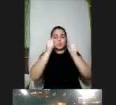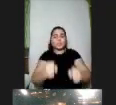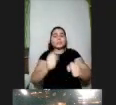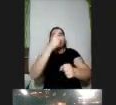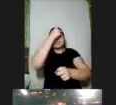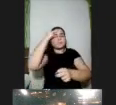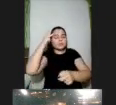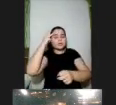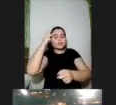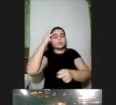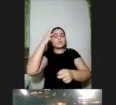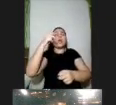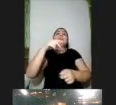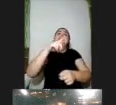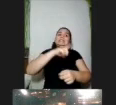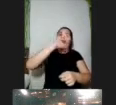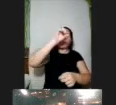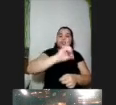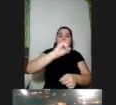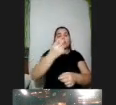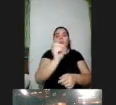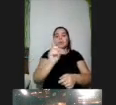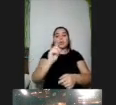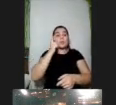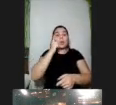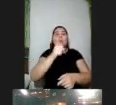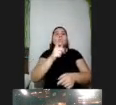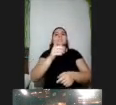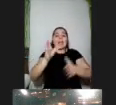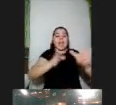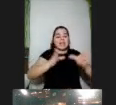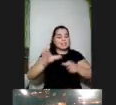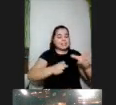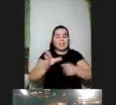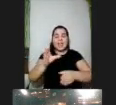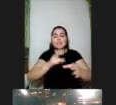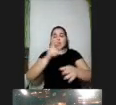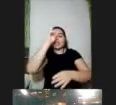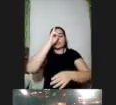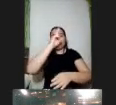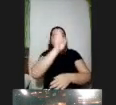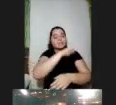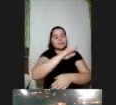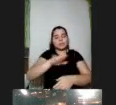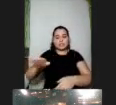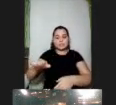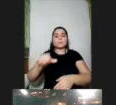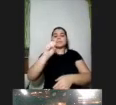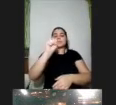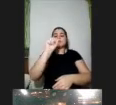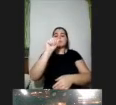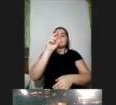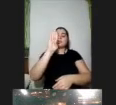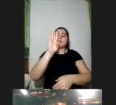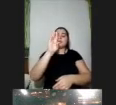com e sem deficiência de terem acesso aos contos clássicos infantis a Sabrina que está aqui também com a gente que é da nossa equipe do Elaborando